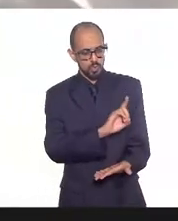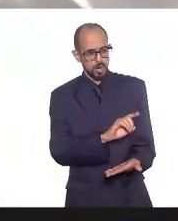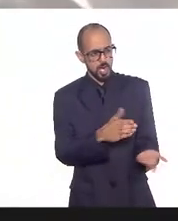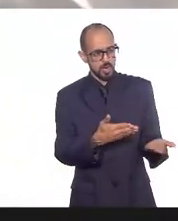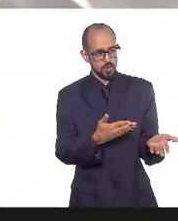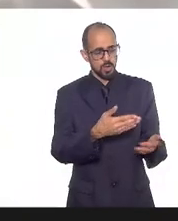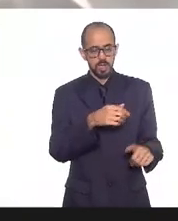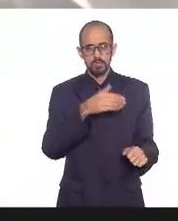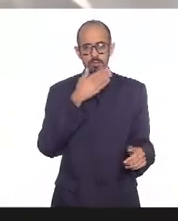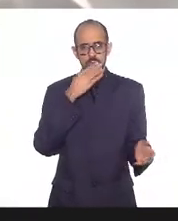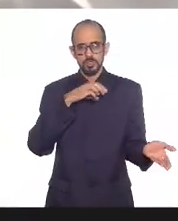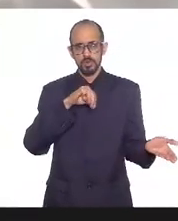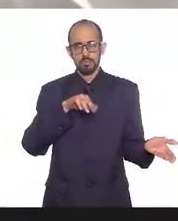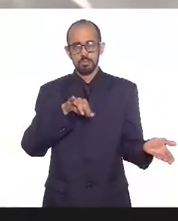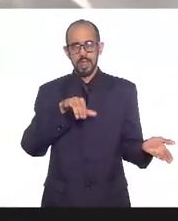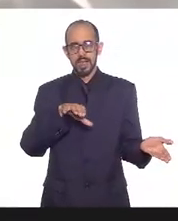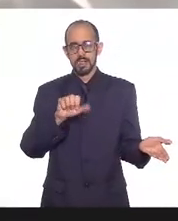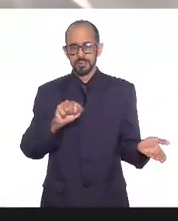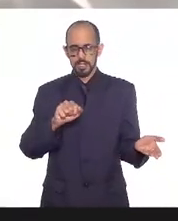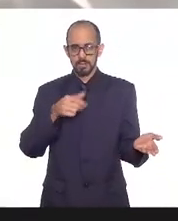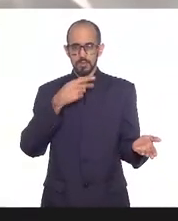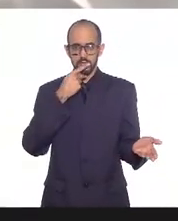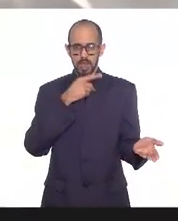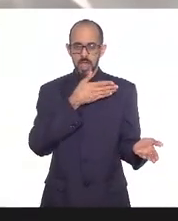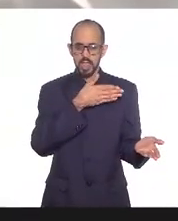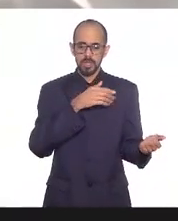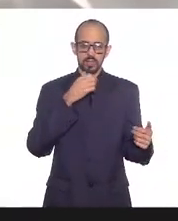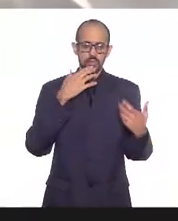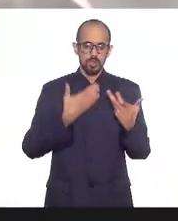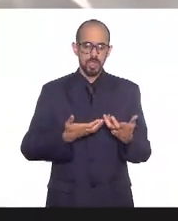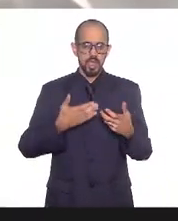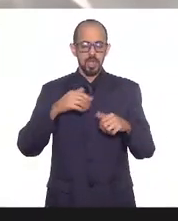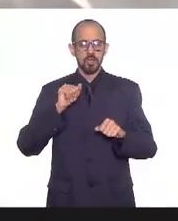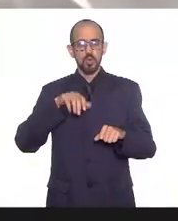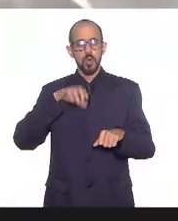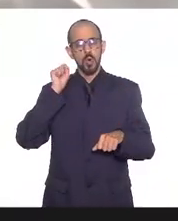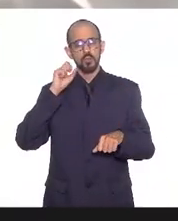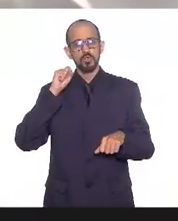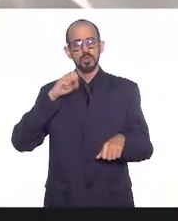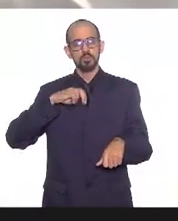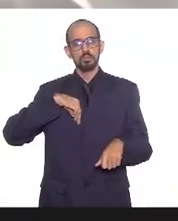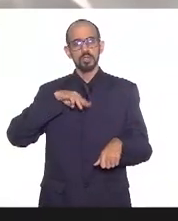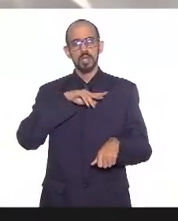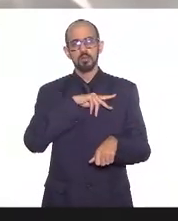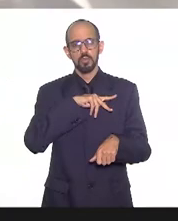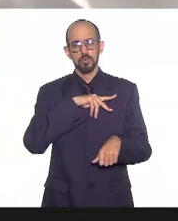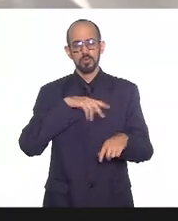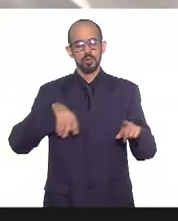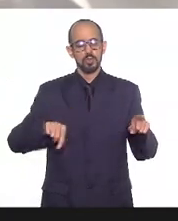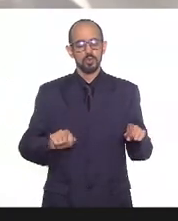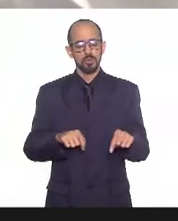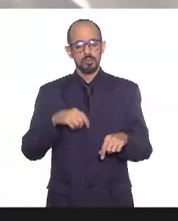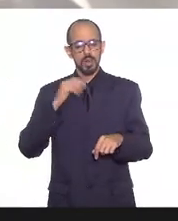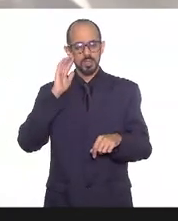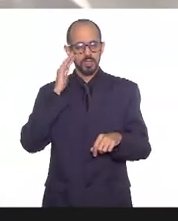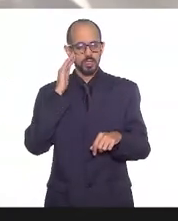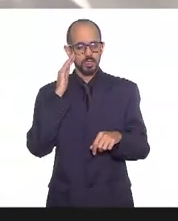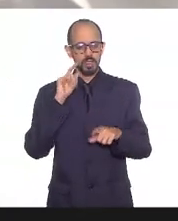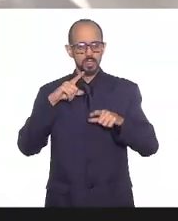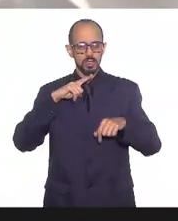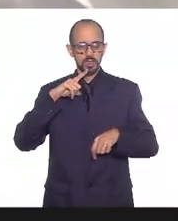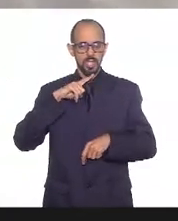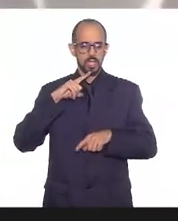Márcia Lustosa que eu queria muito ouvir o Ministério Público entendendo também que aí tem